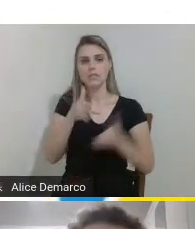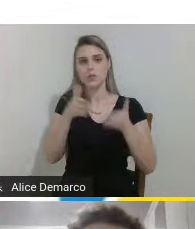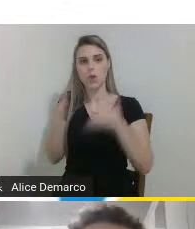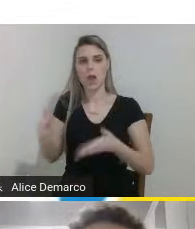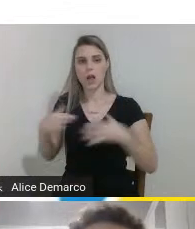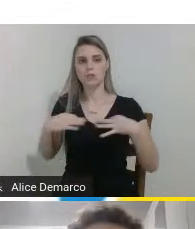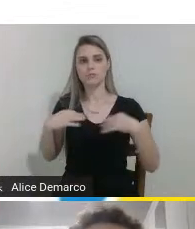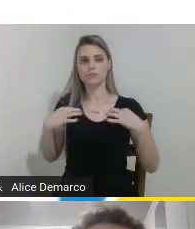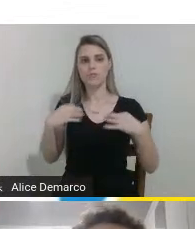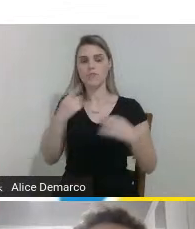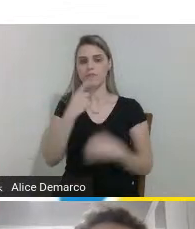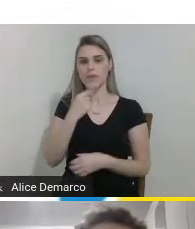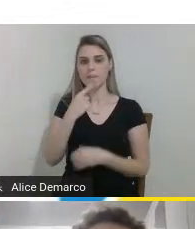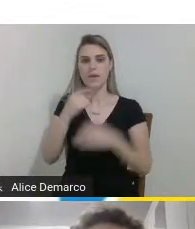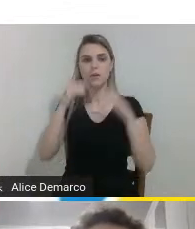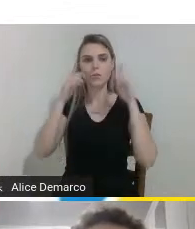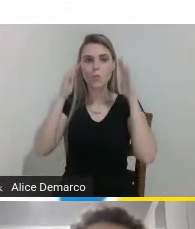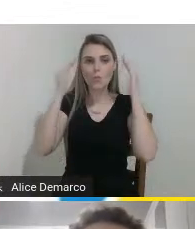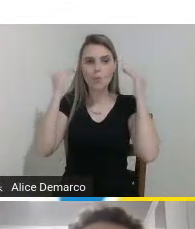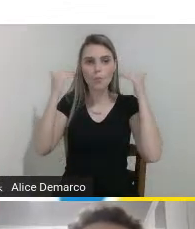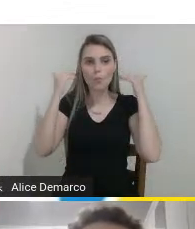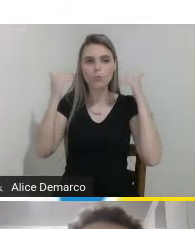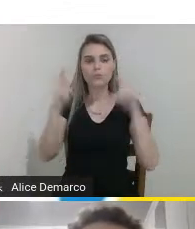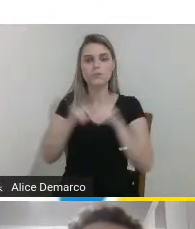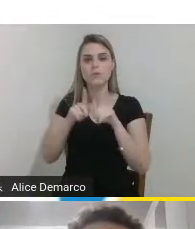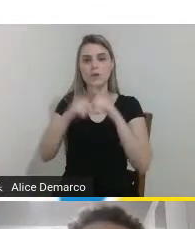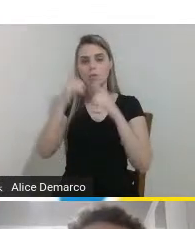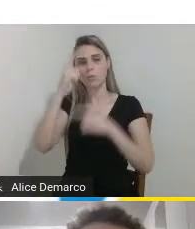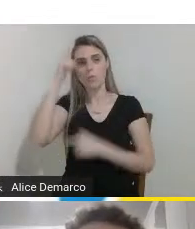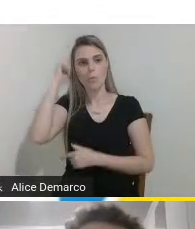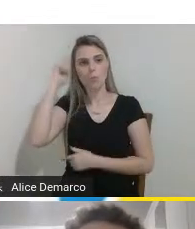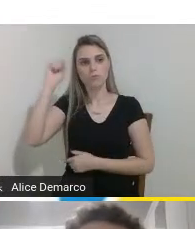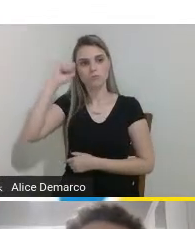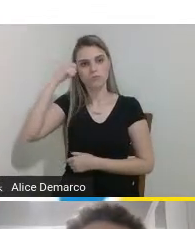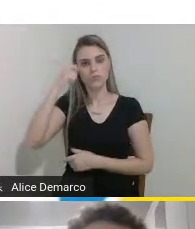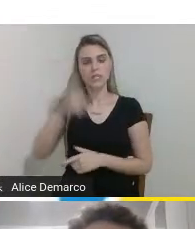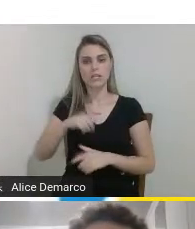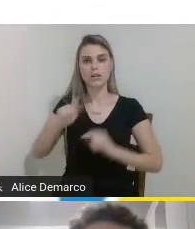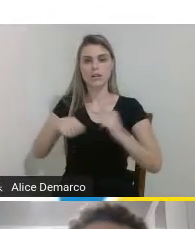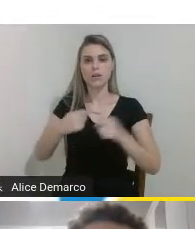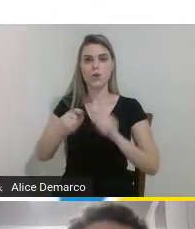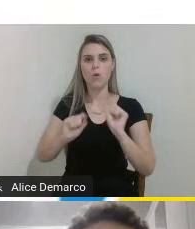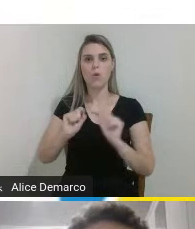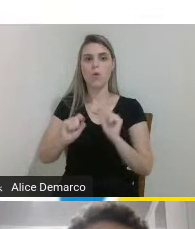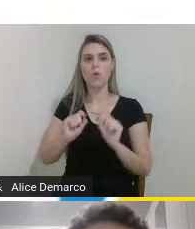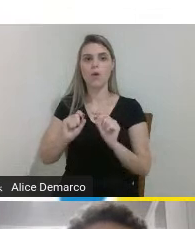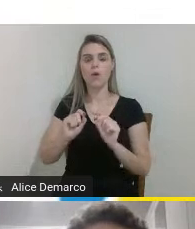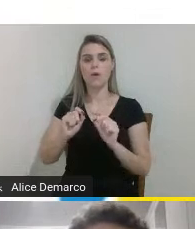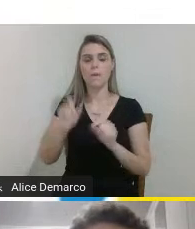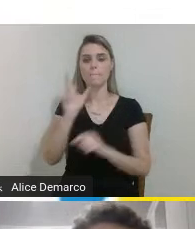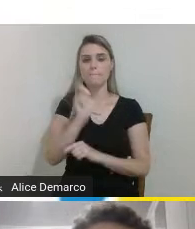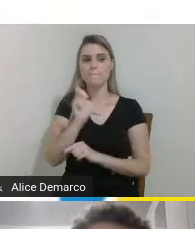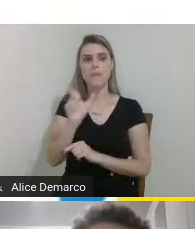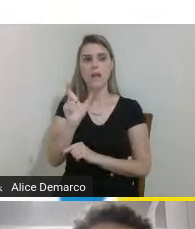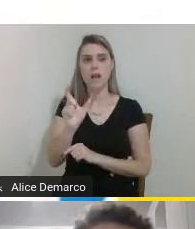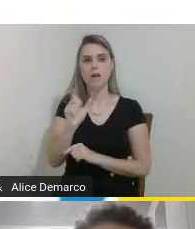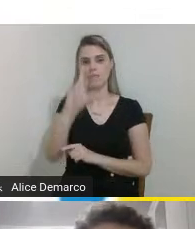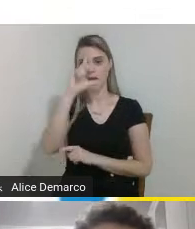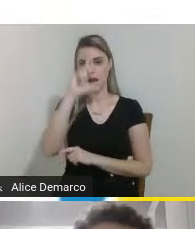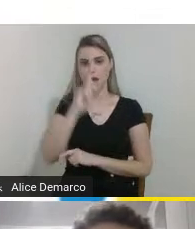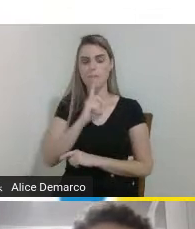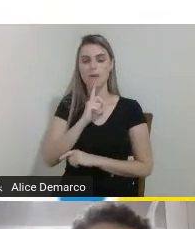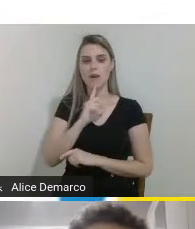vermelho cabelo curto também liso e preto e está gestualizando a palavra amarelo em um gif também